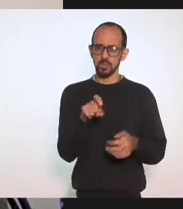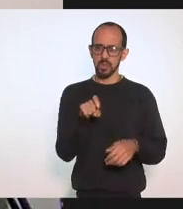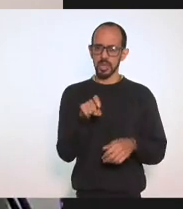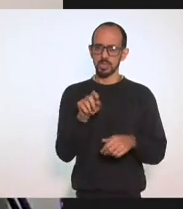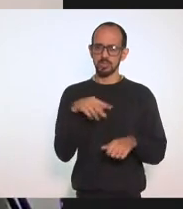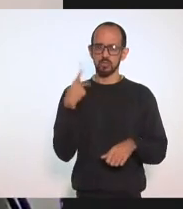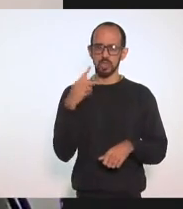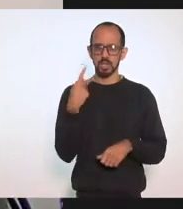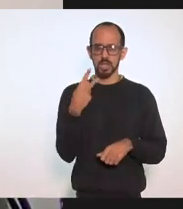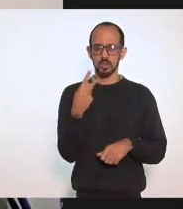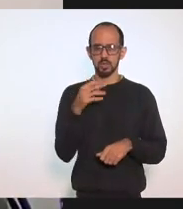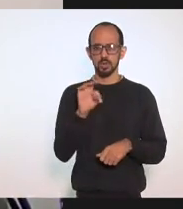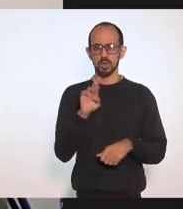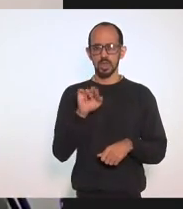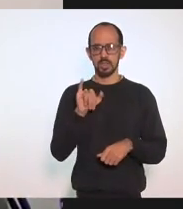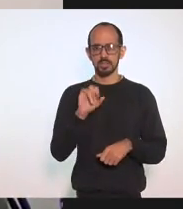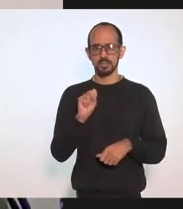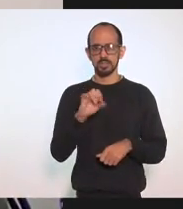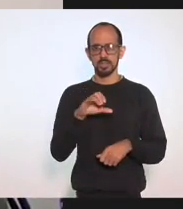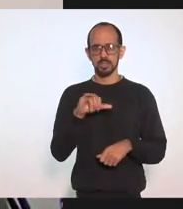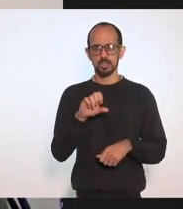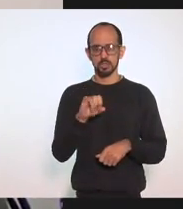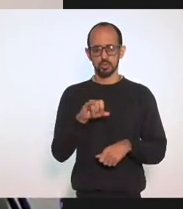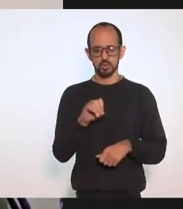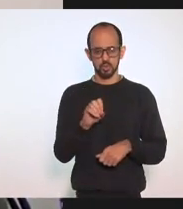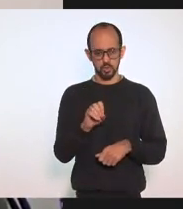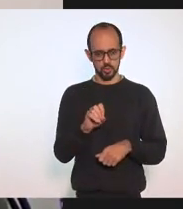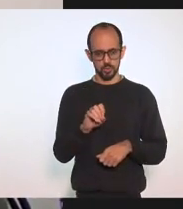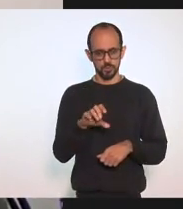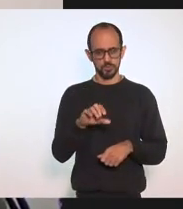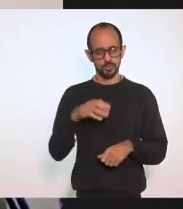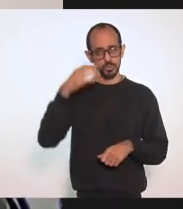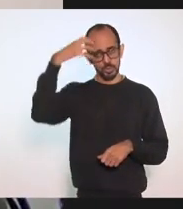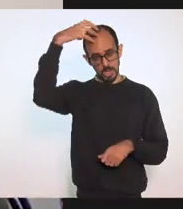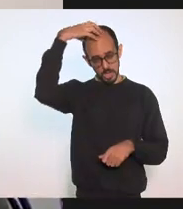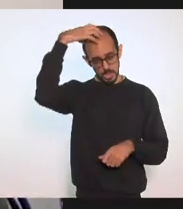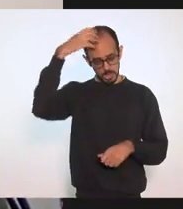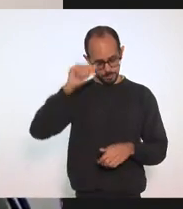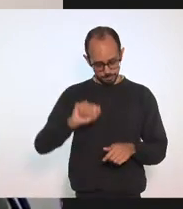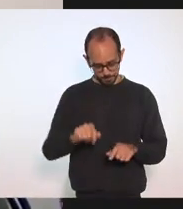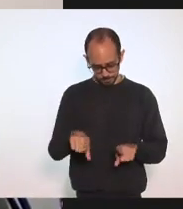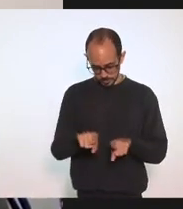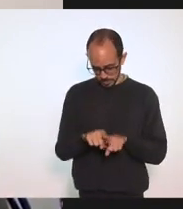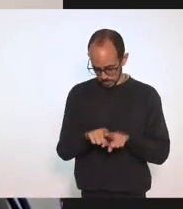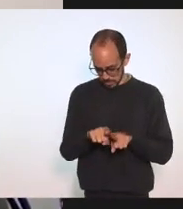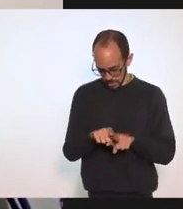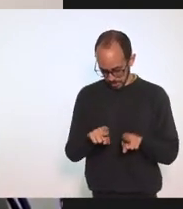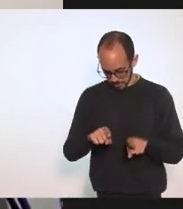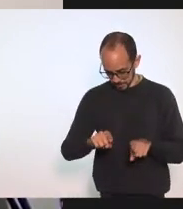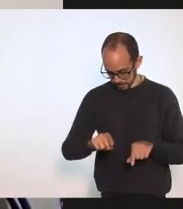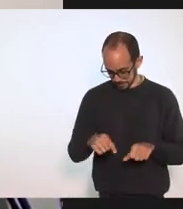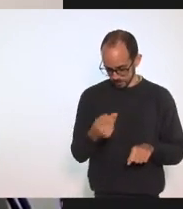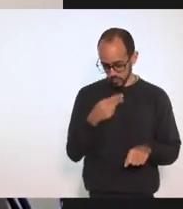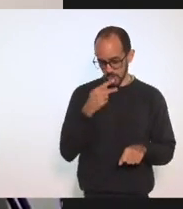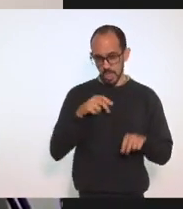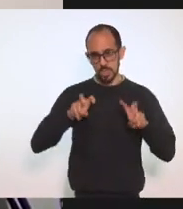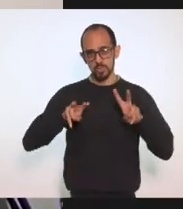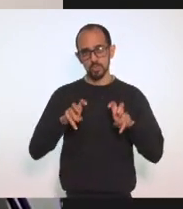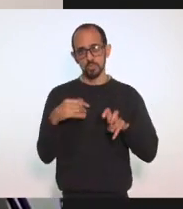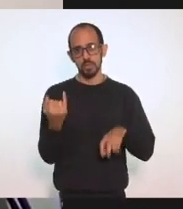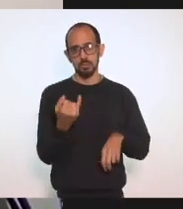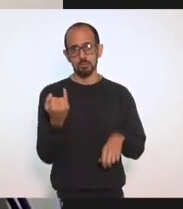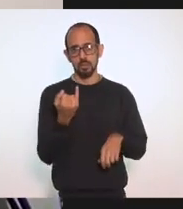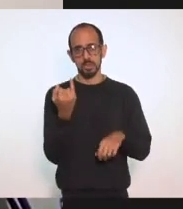Tarcísio Reis Do município De Angra dos Reis Falar da importância Nesse